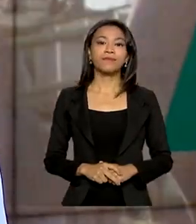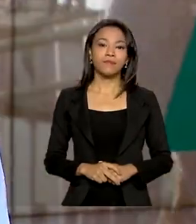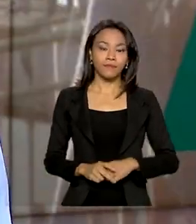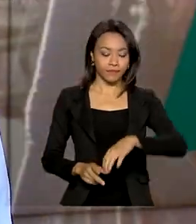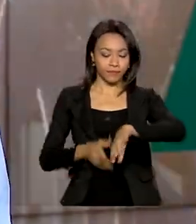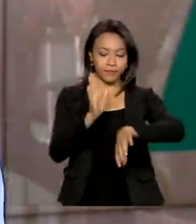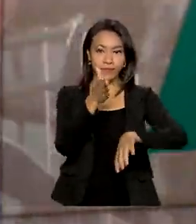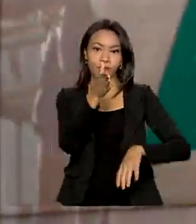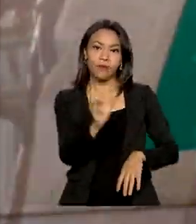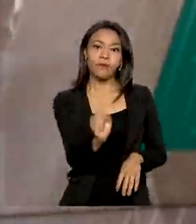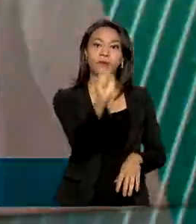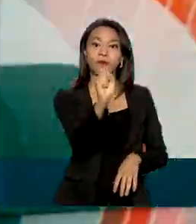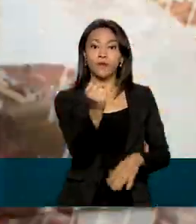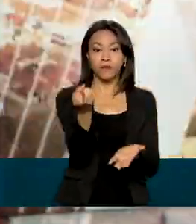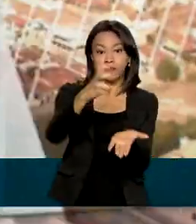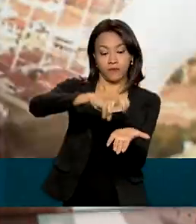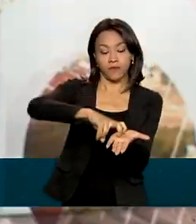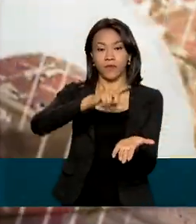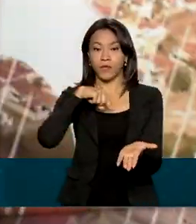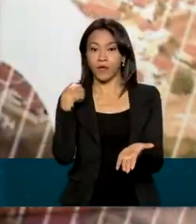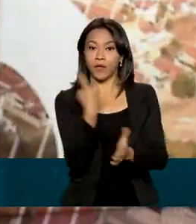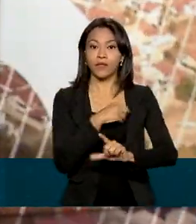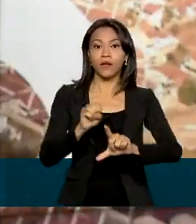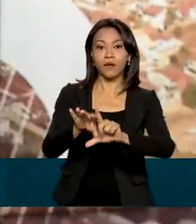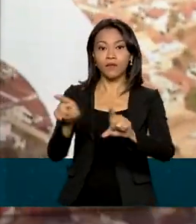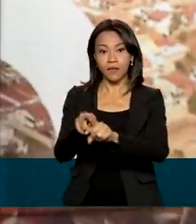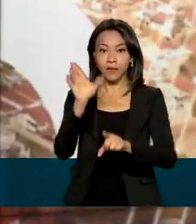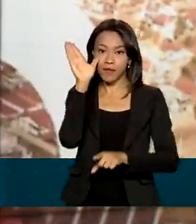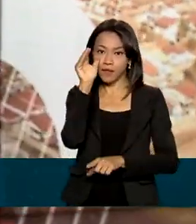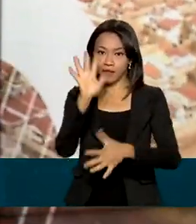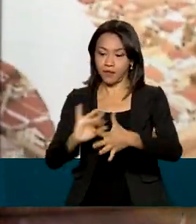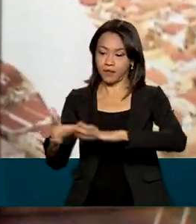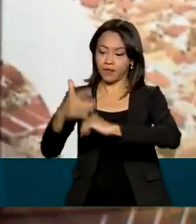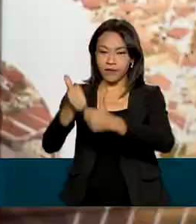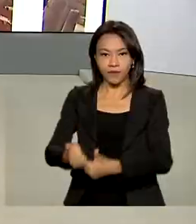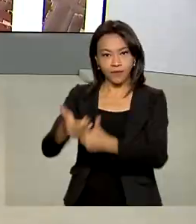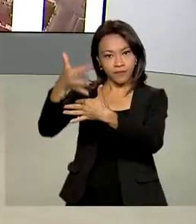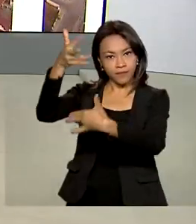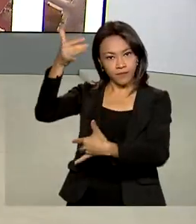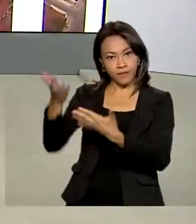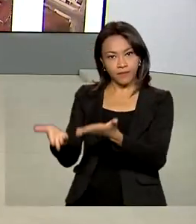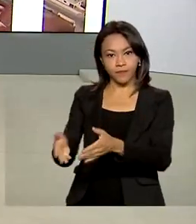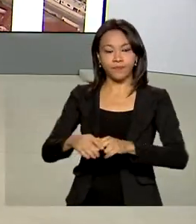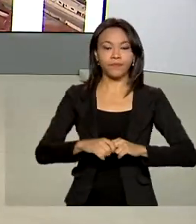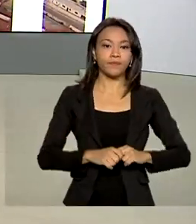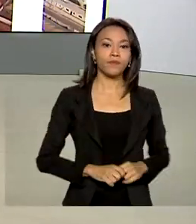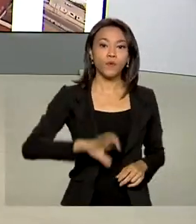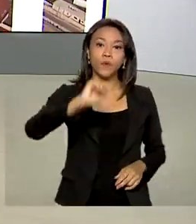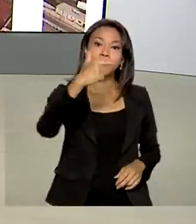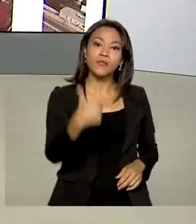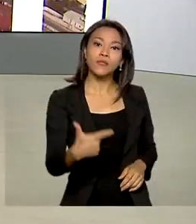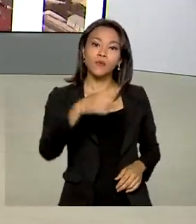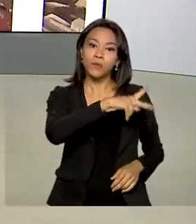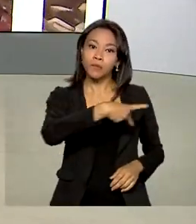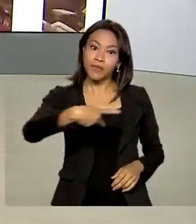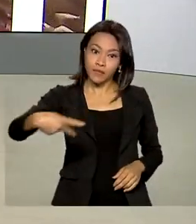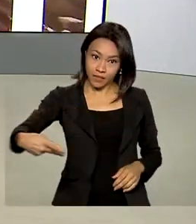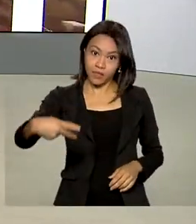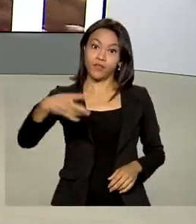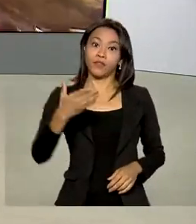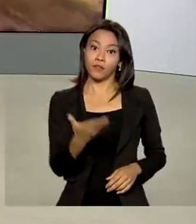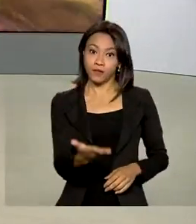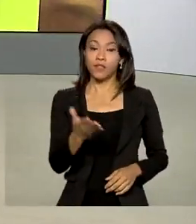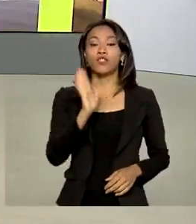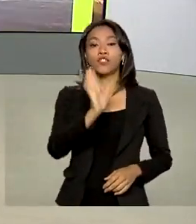São 8 horas da manhã e estamos ao vivo também pelas redes sociais. O vice-presidente Hamilton Mourão